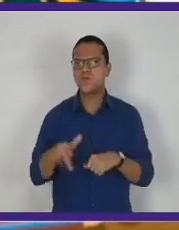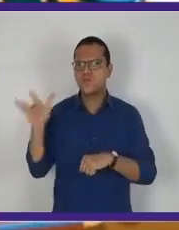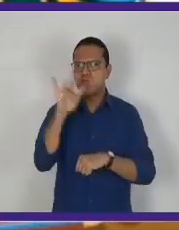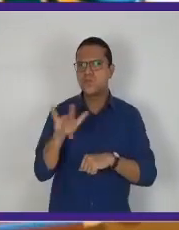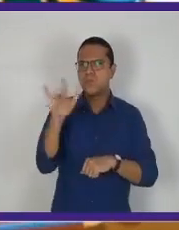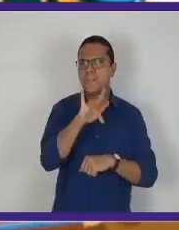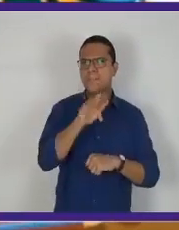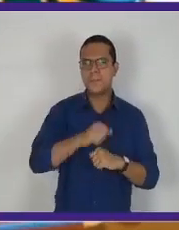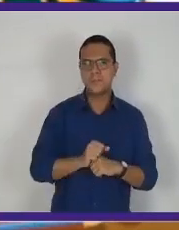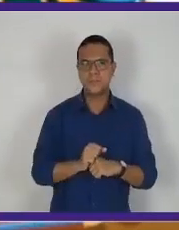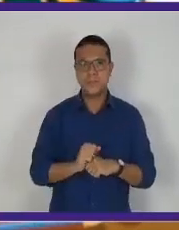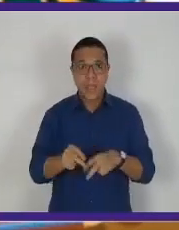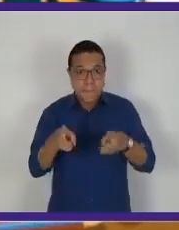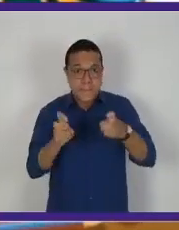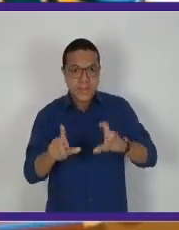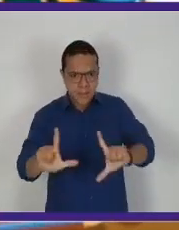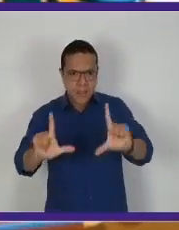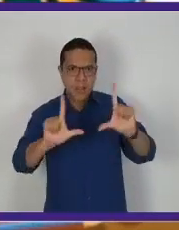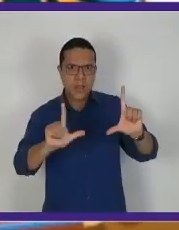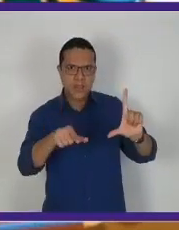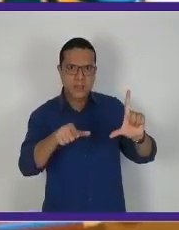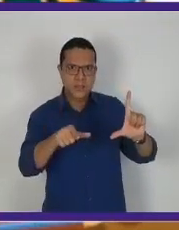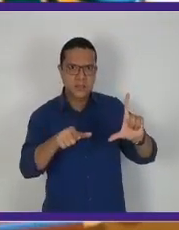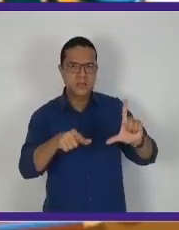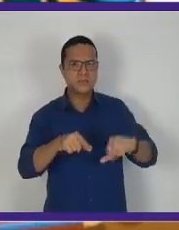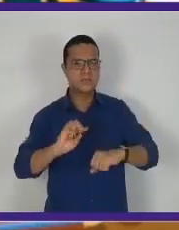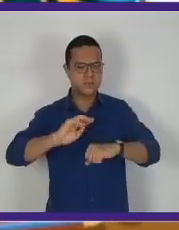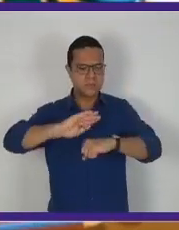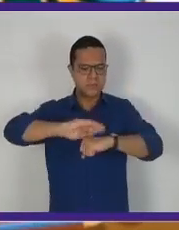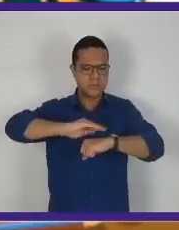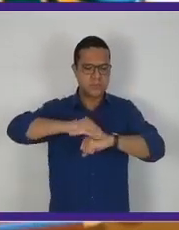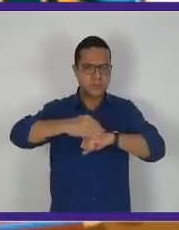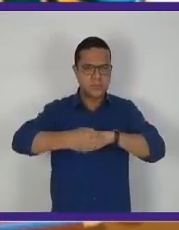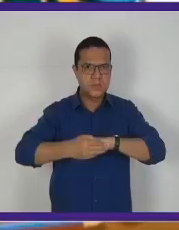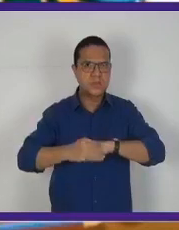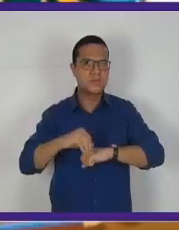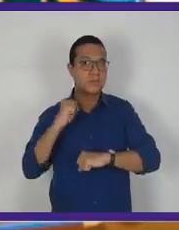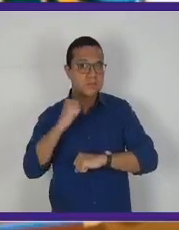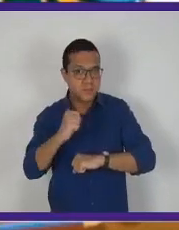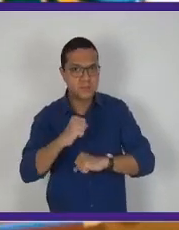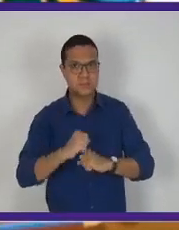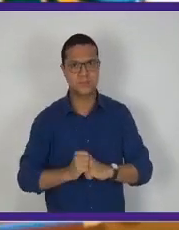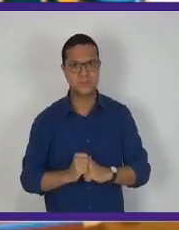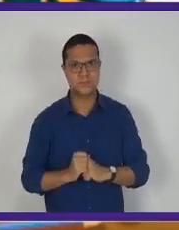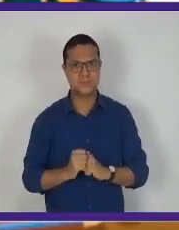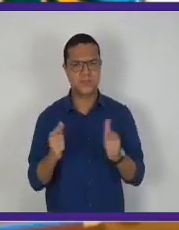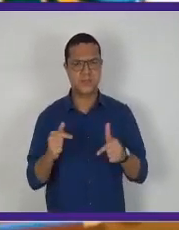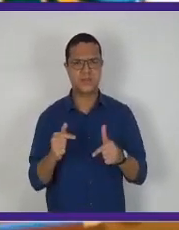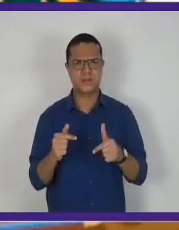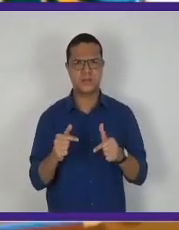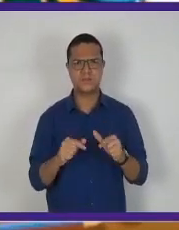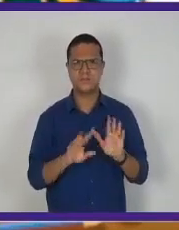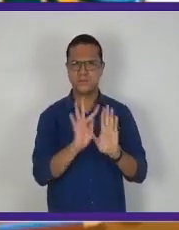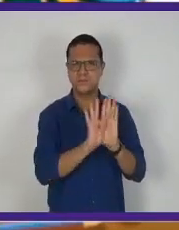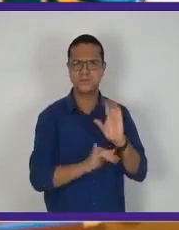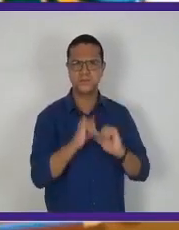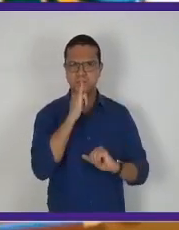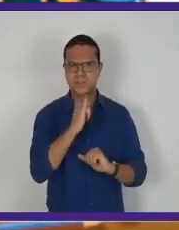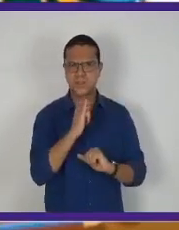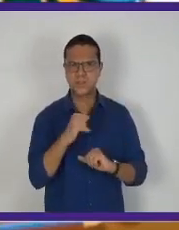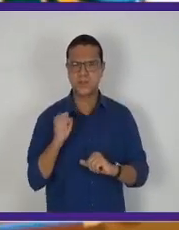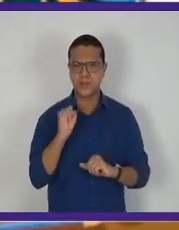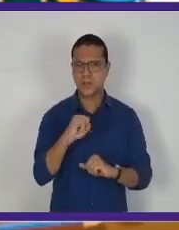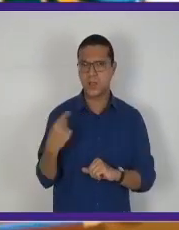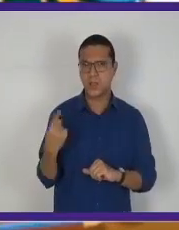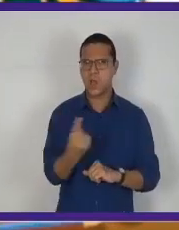contra o mosquito. Olha que cartaz. Está vendo? Dengue mata. Então, no trecho. Se a